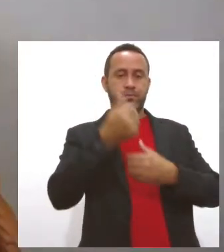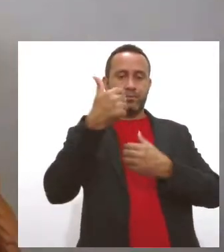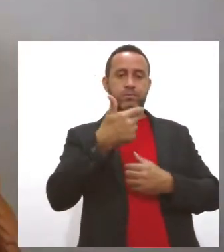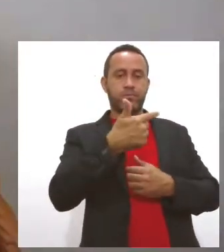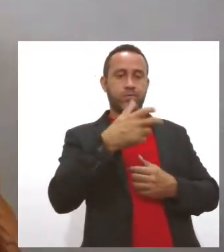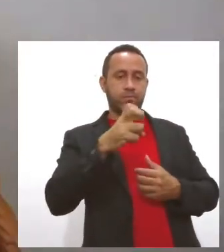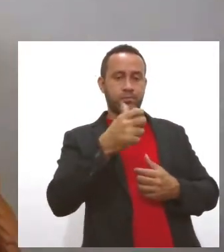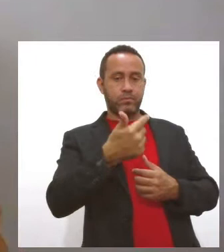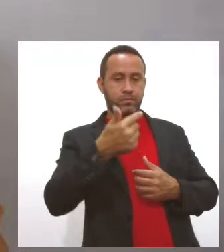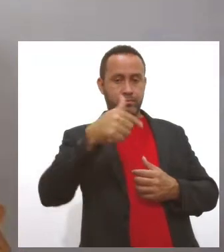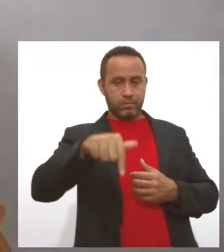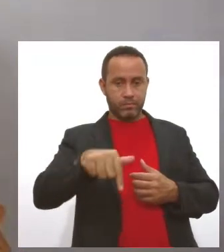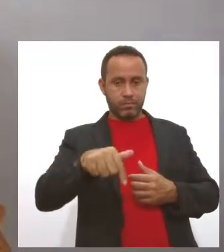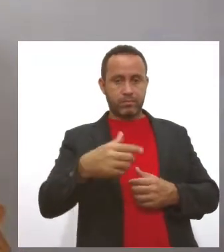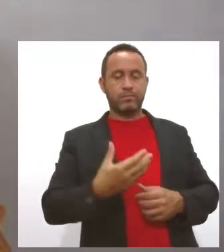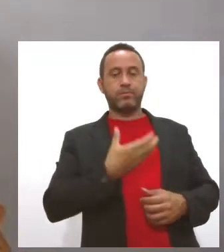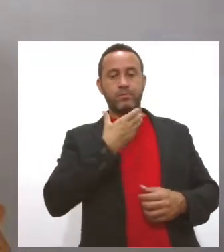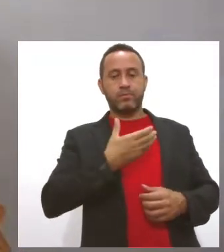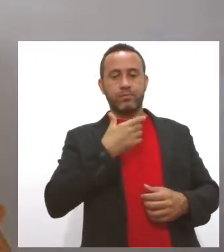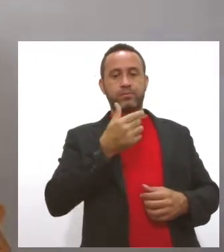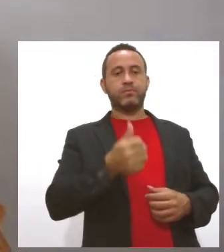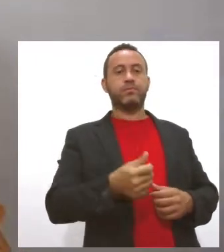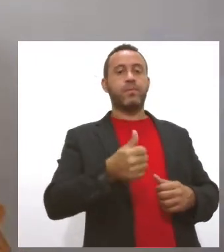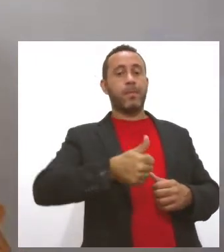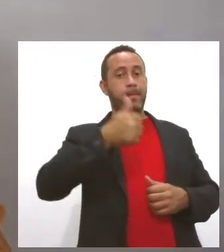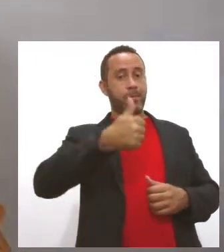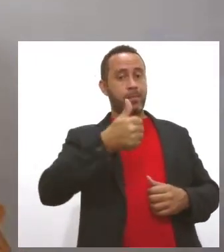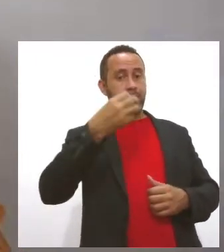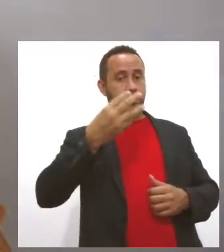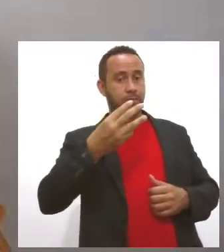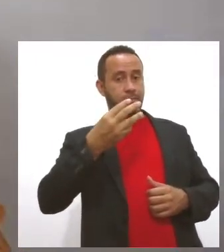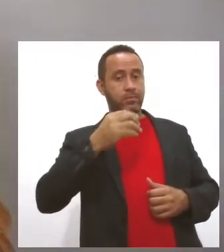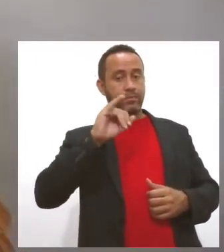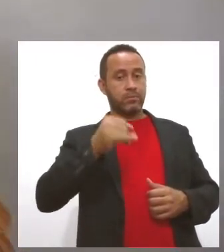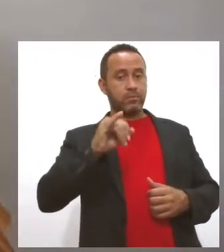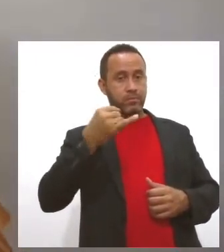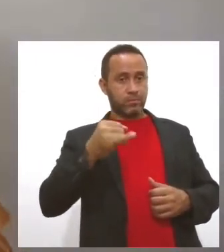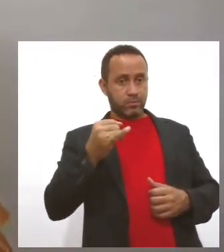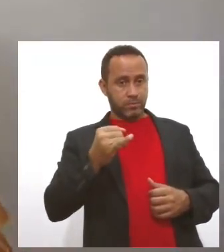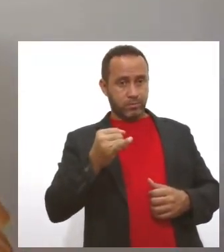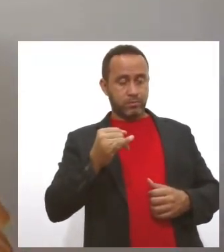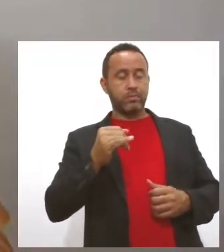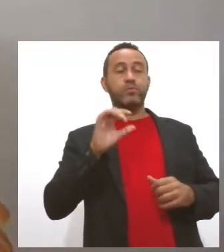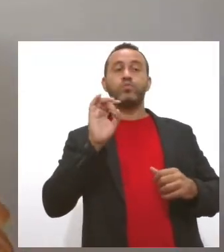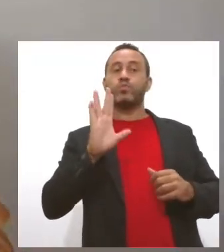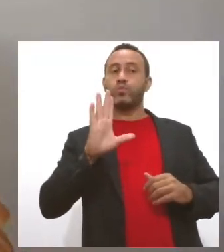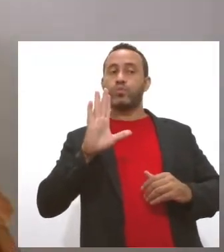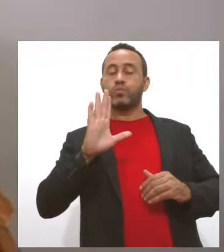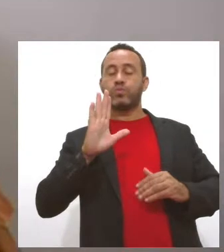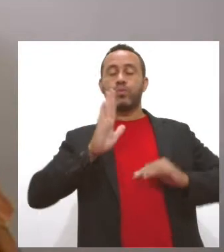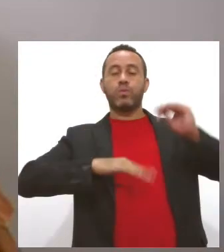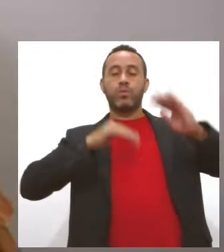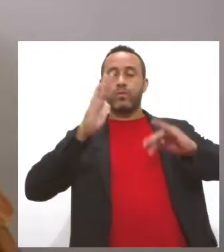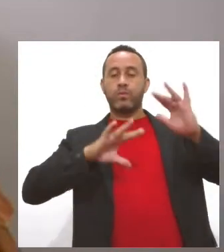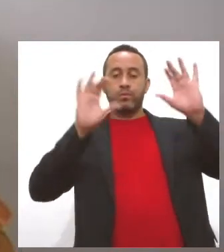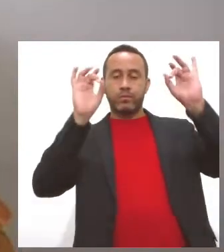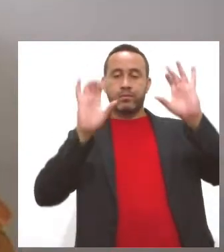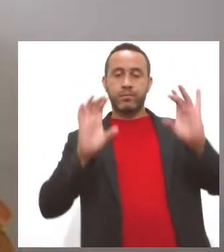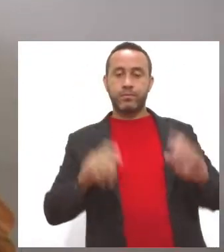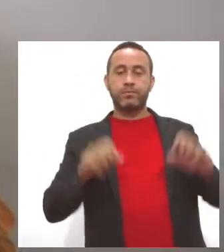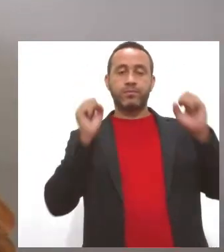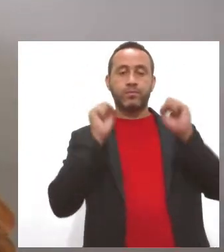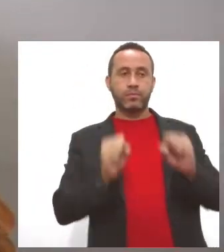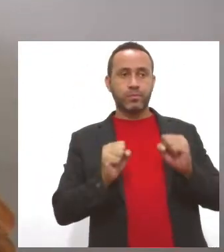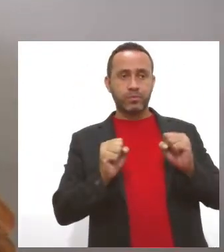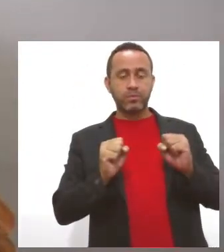27 de dezembro e nos dias 1º e 3 de janeiro, apenas os serviços essenciais poderão funcionar. Em janeiro, nenhuma